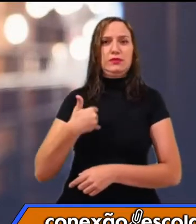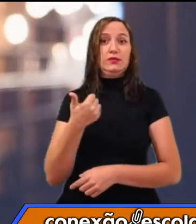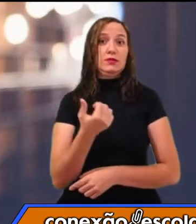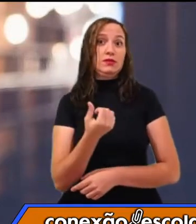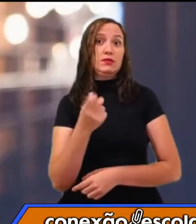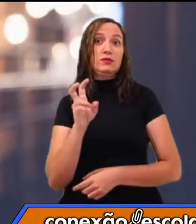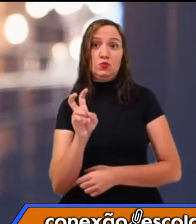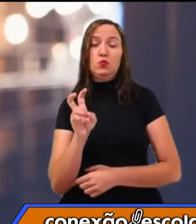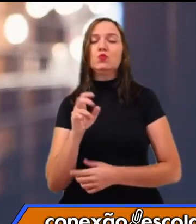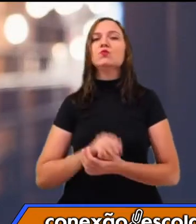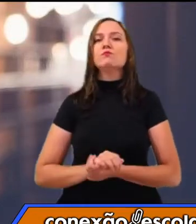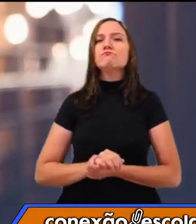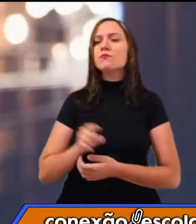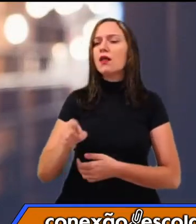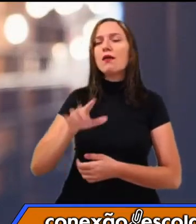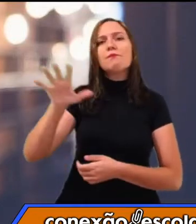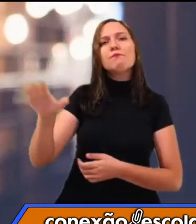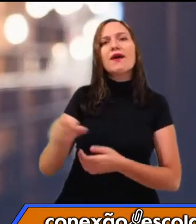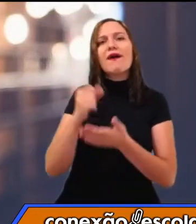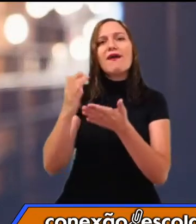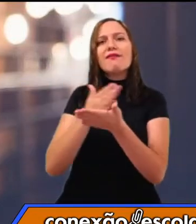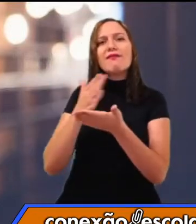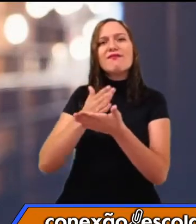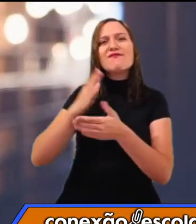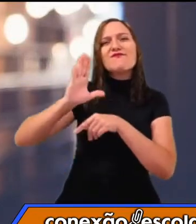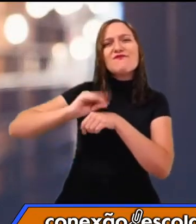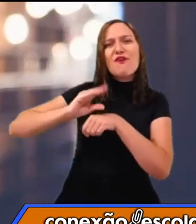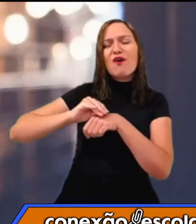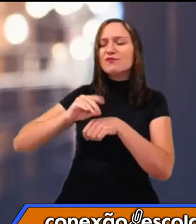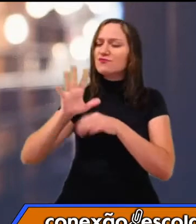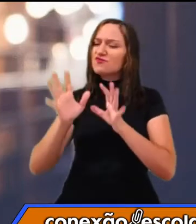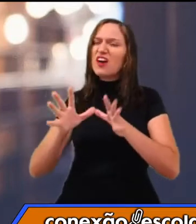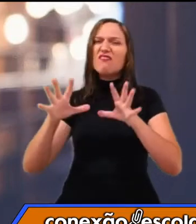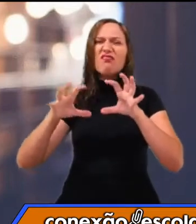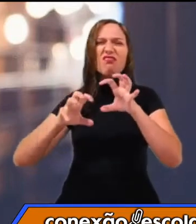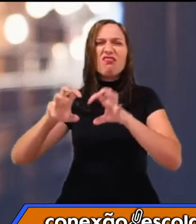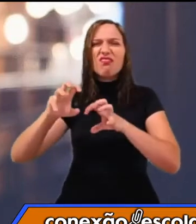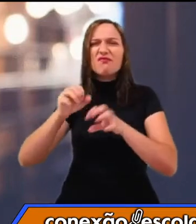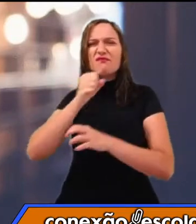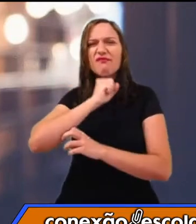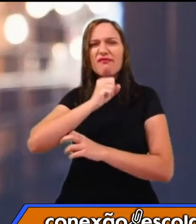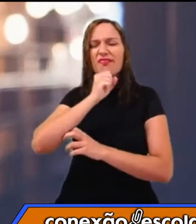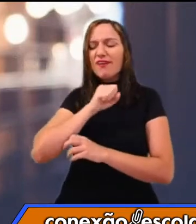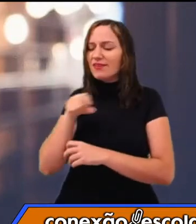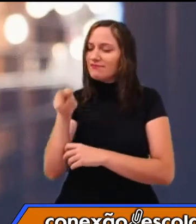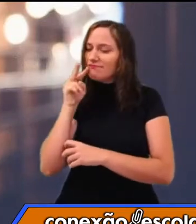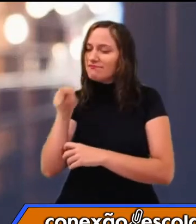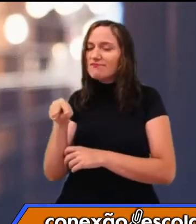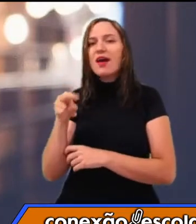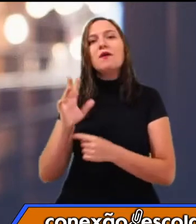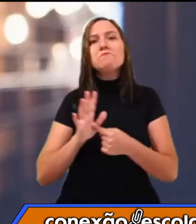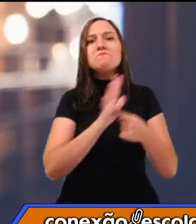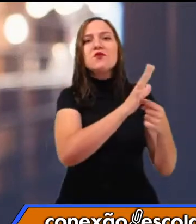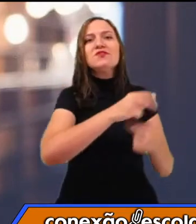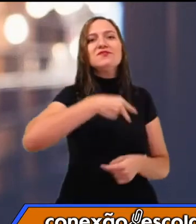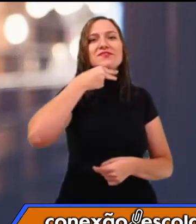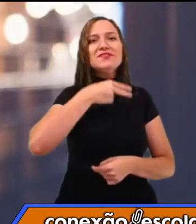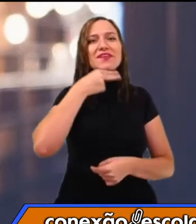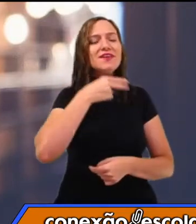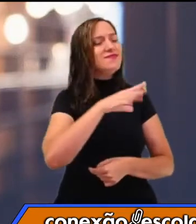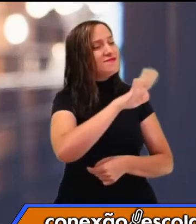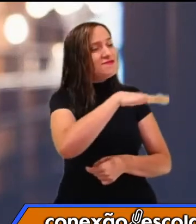dela pegar esses álbuns e ficar olhando os álbuns já amarelados e mostrando para os seus netos, né? E falar, olha como eu era